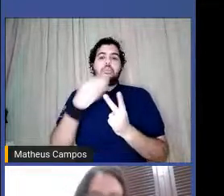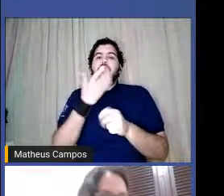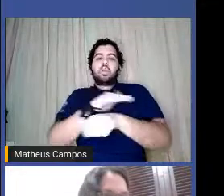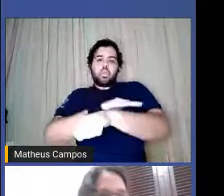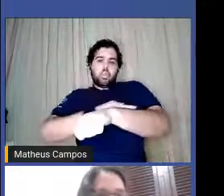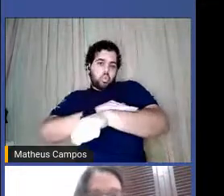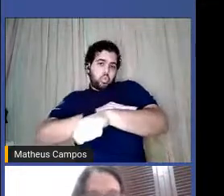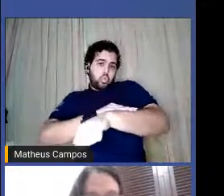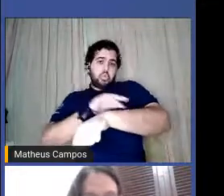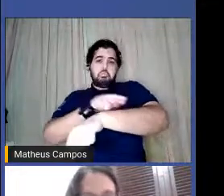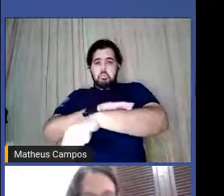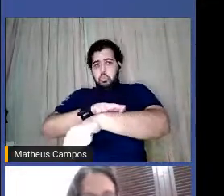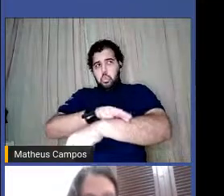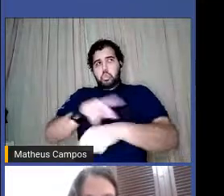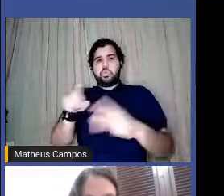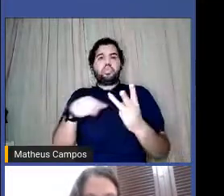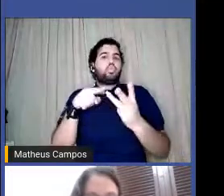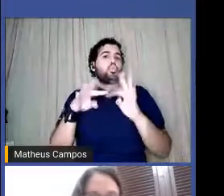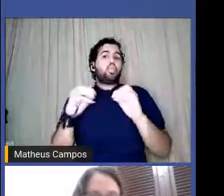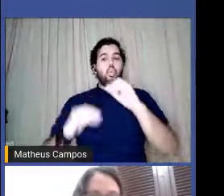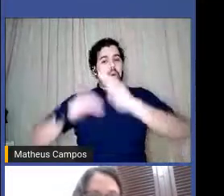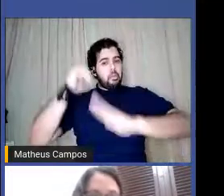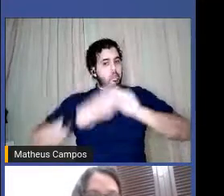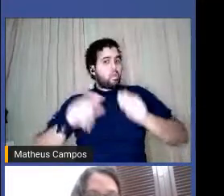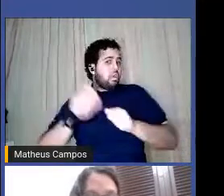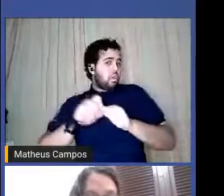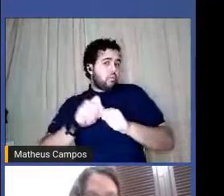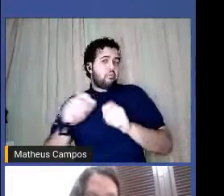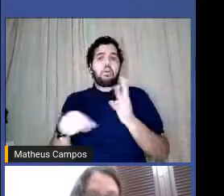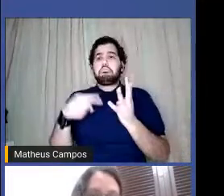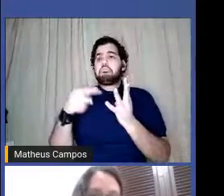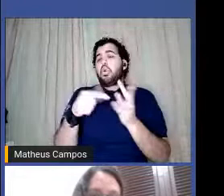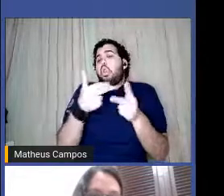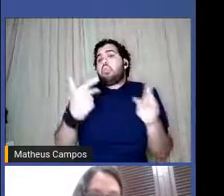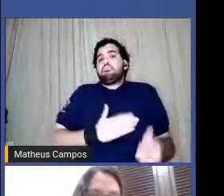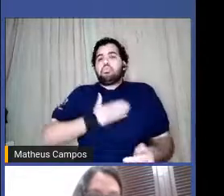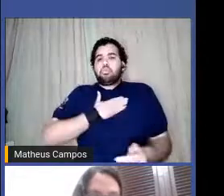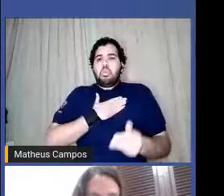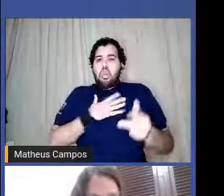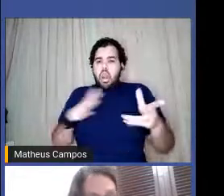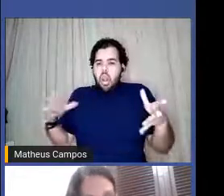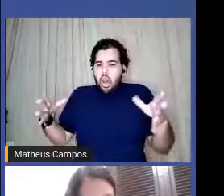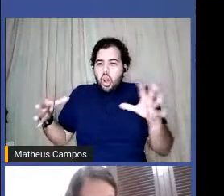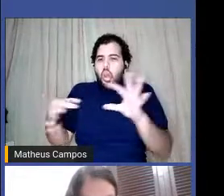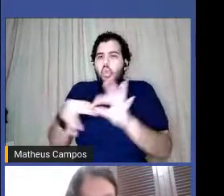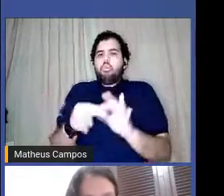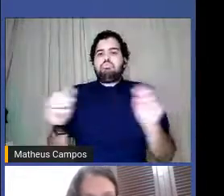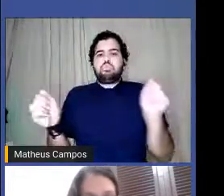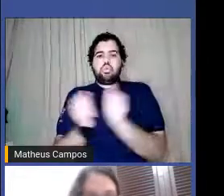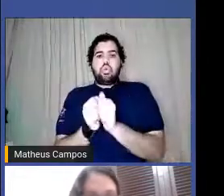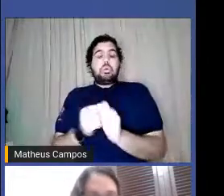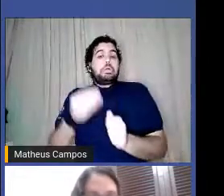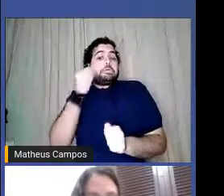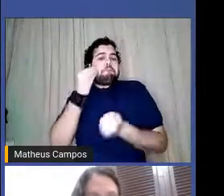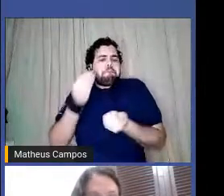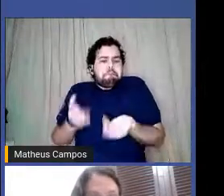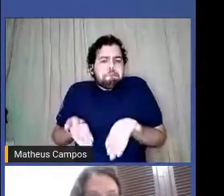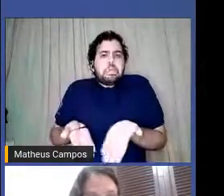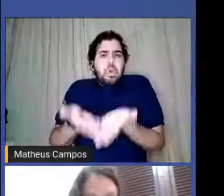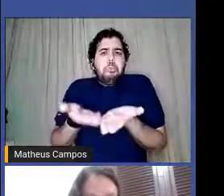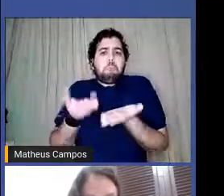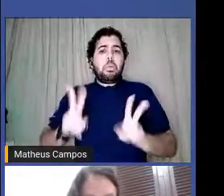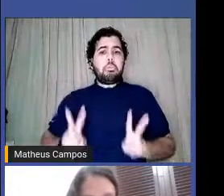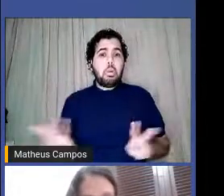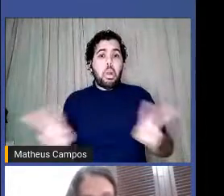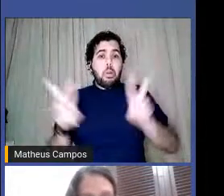no que faz, no que gosta, que se uniu para tentar incentivar, para tentar valorizar e